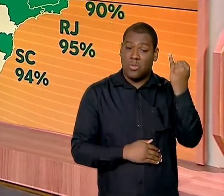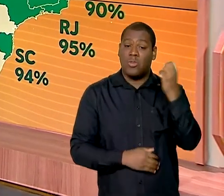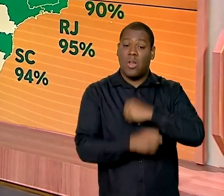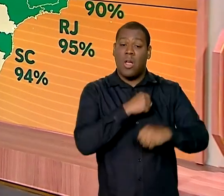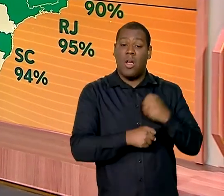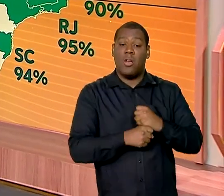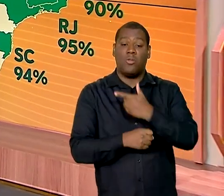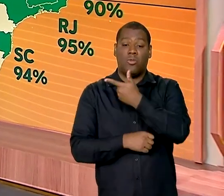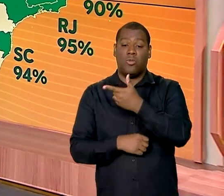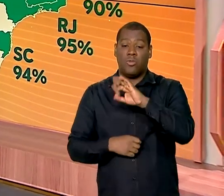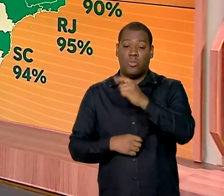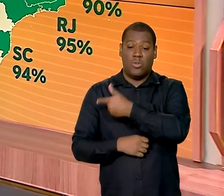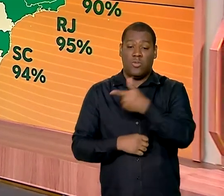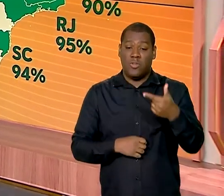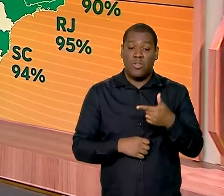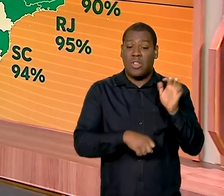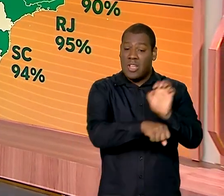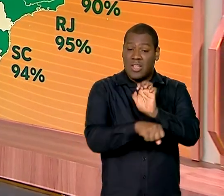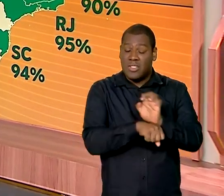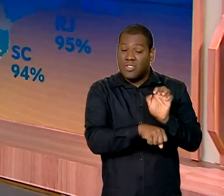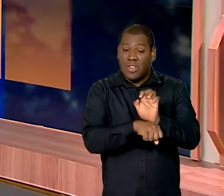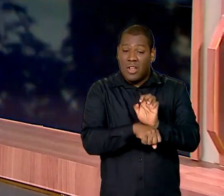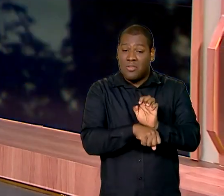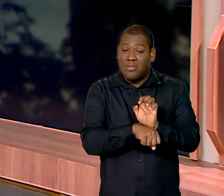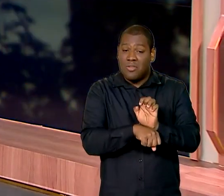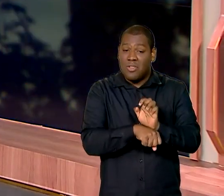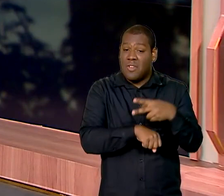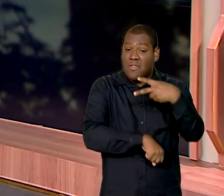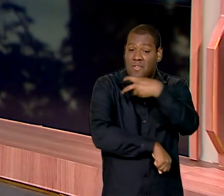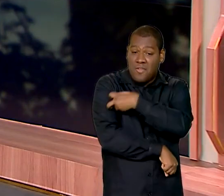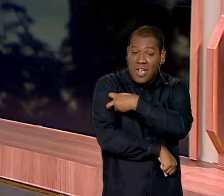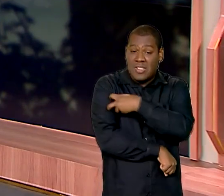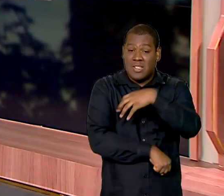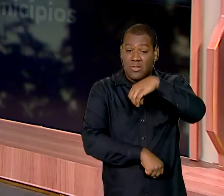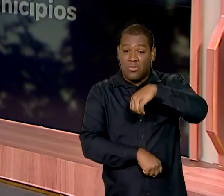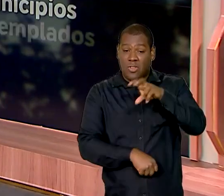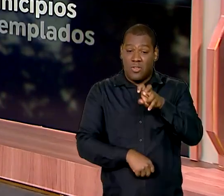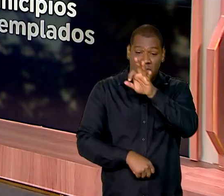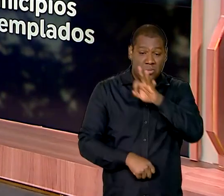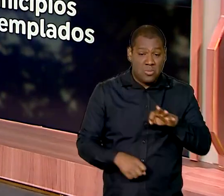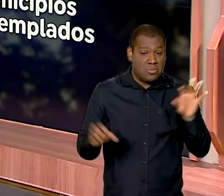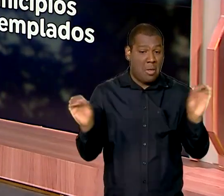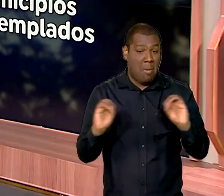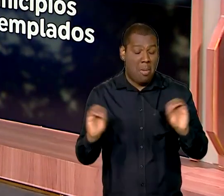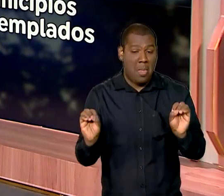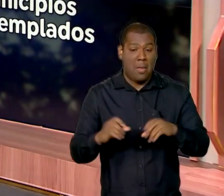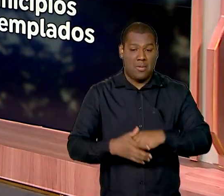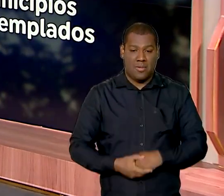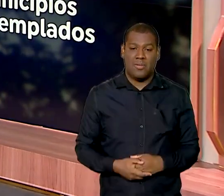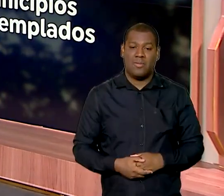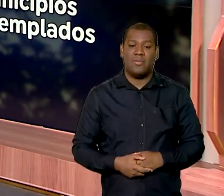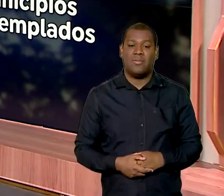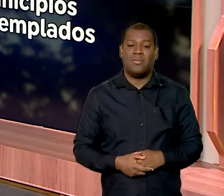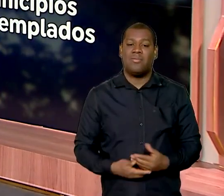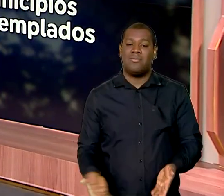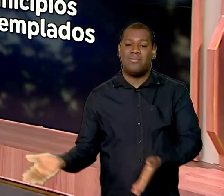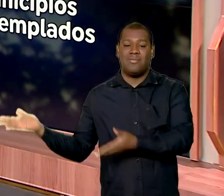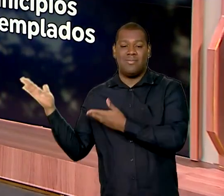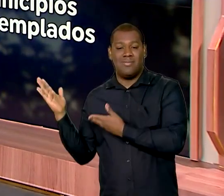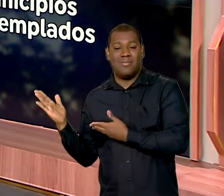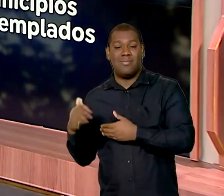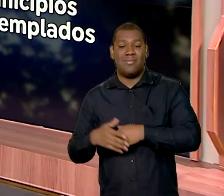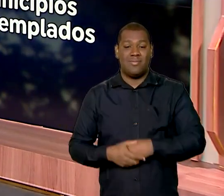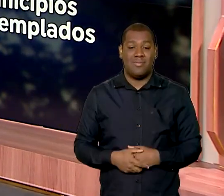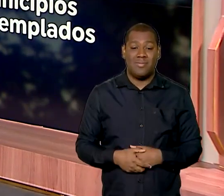2022 nenhum estado tinha chegado a 95%. Outra notícia, olha aí, foi de mais